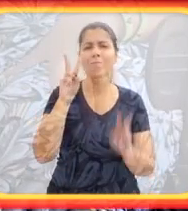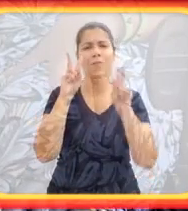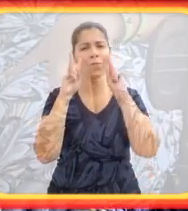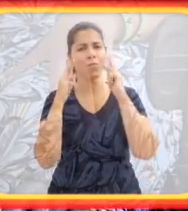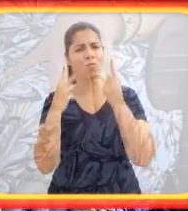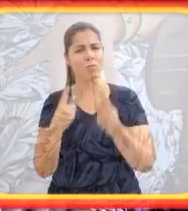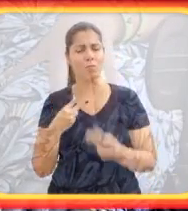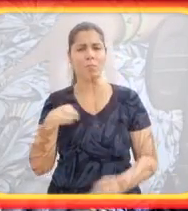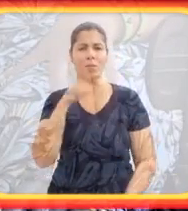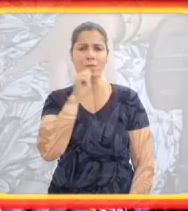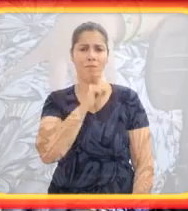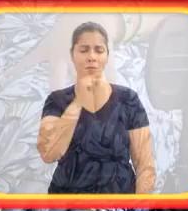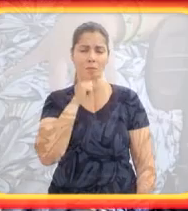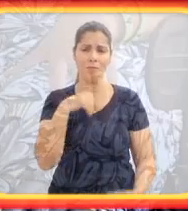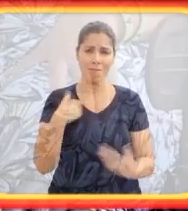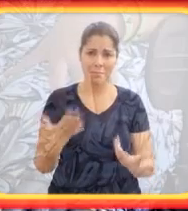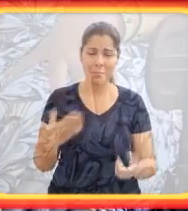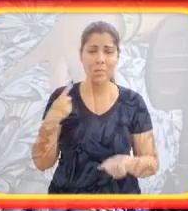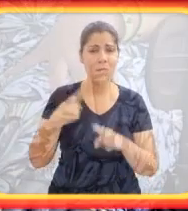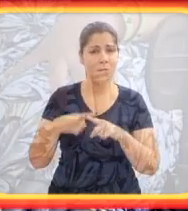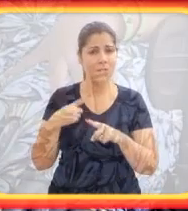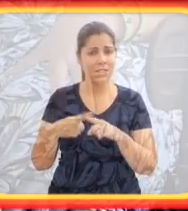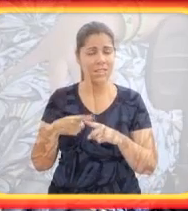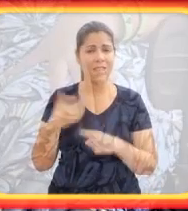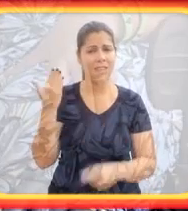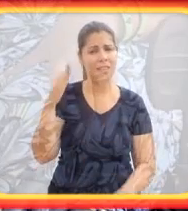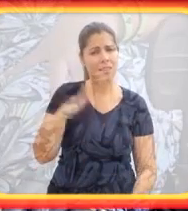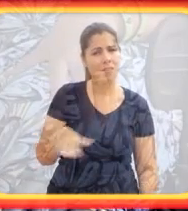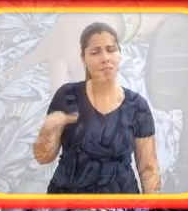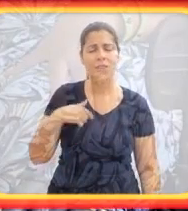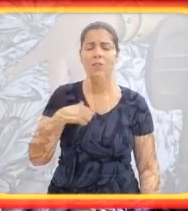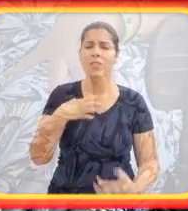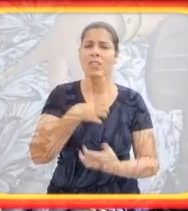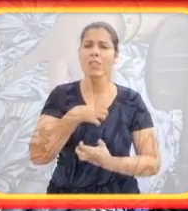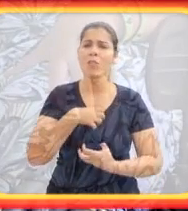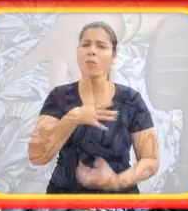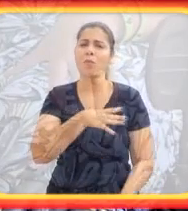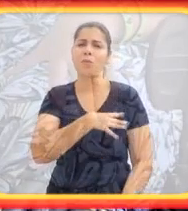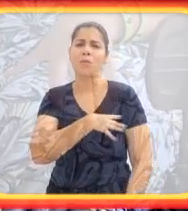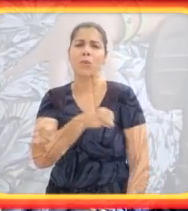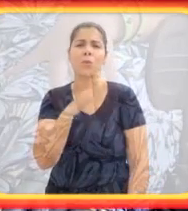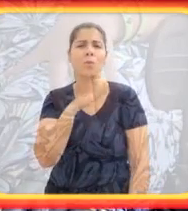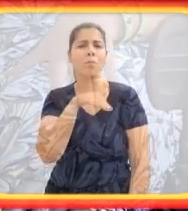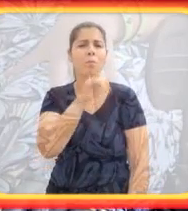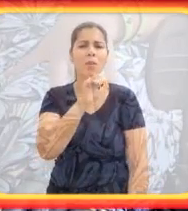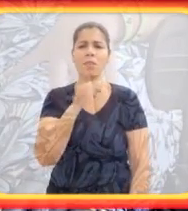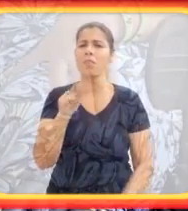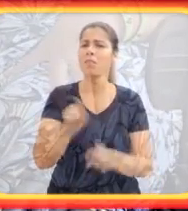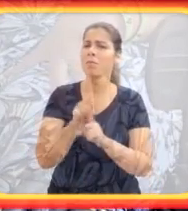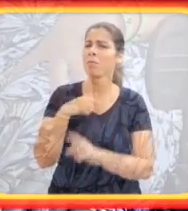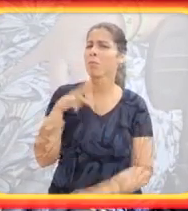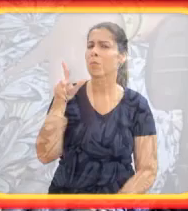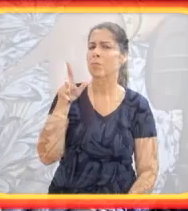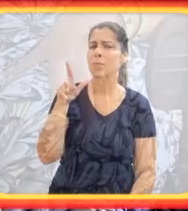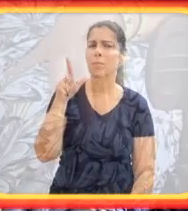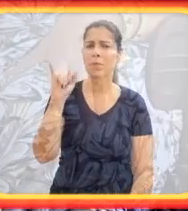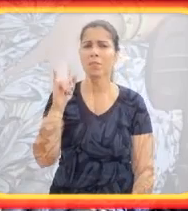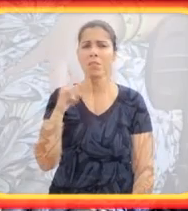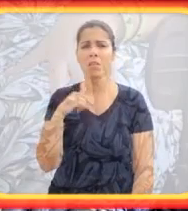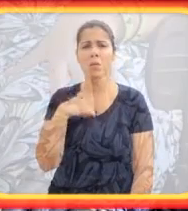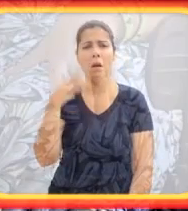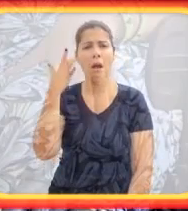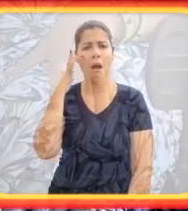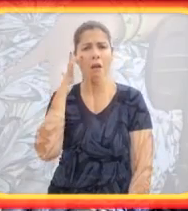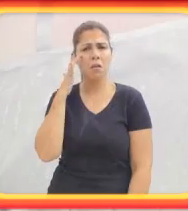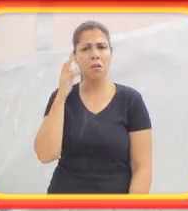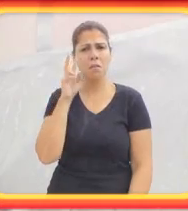a reconhecer mais velho. Porque na infância eu sentia filho da minha mãe e do meu pai. Acho que a diferença